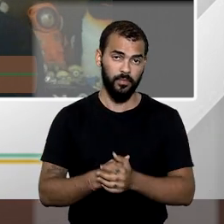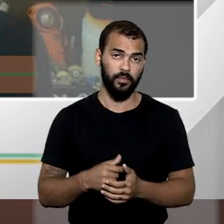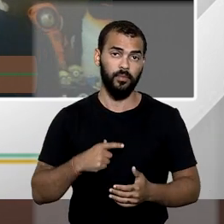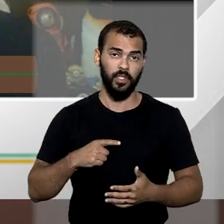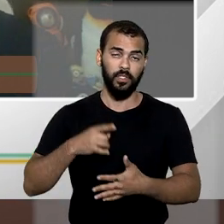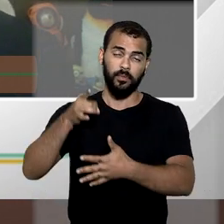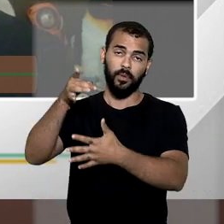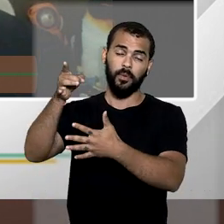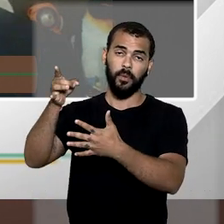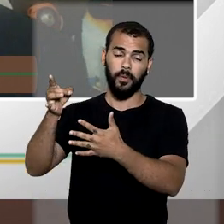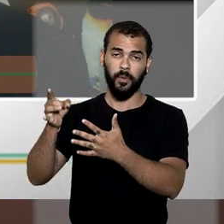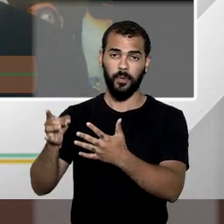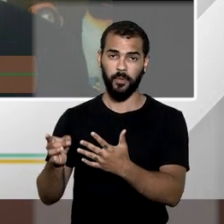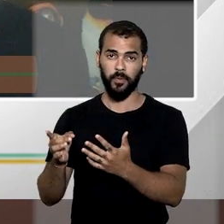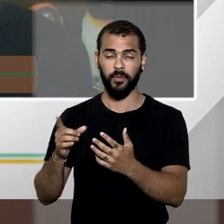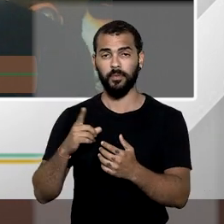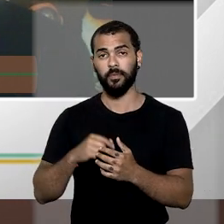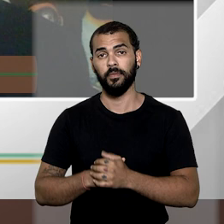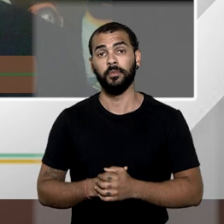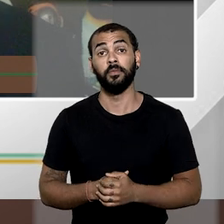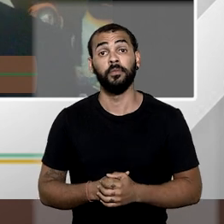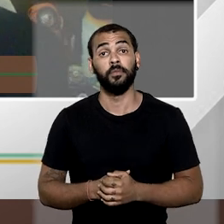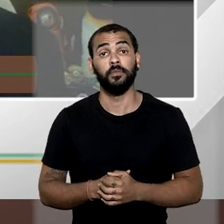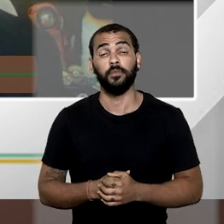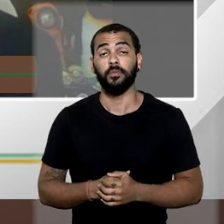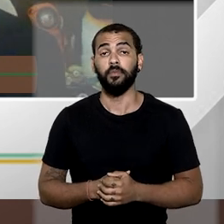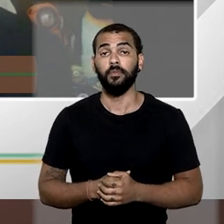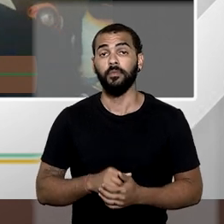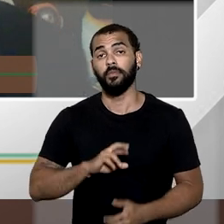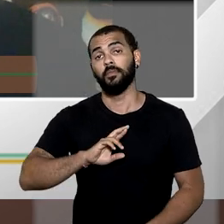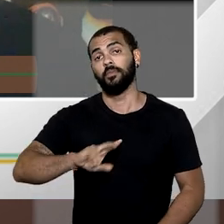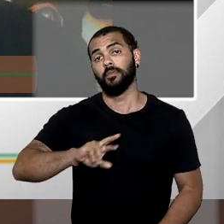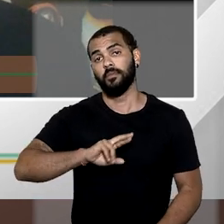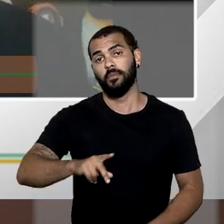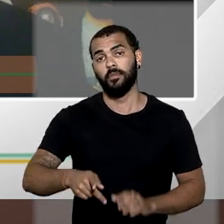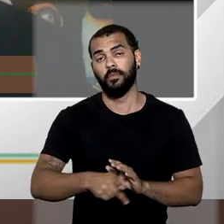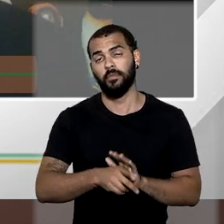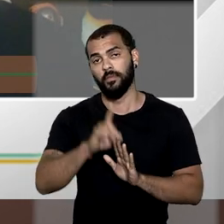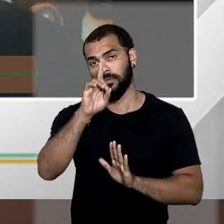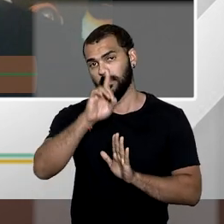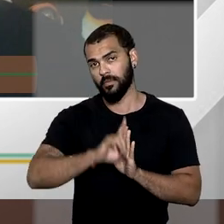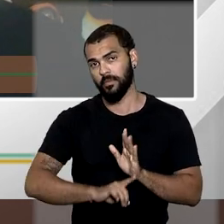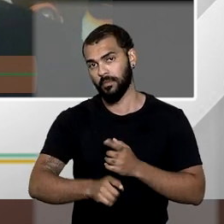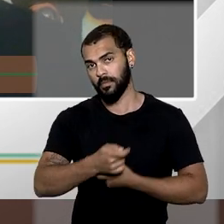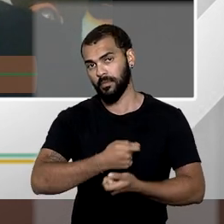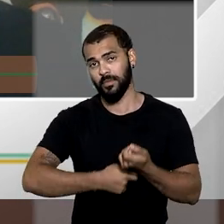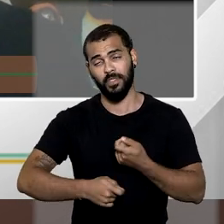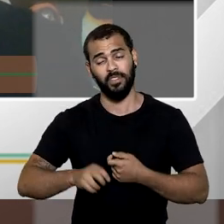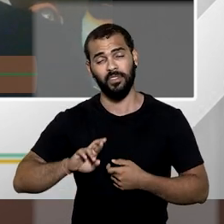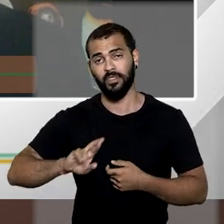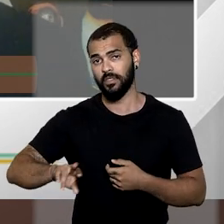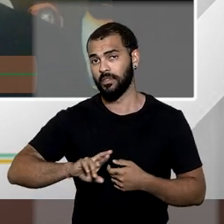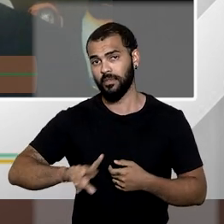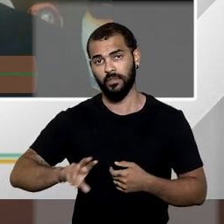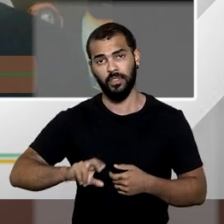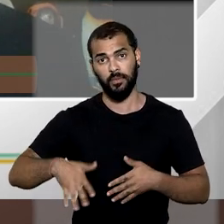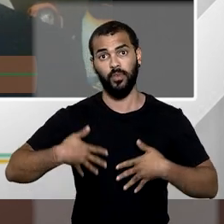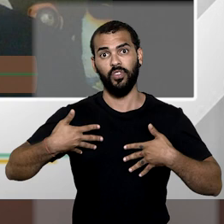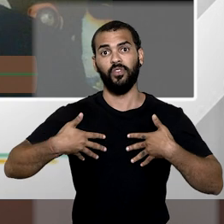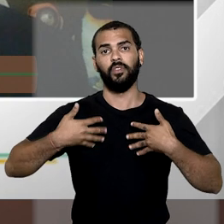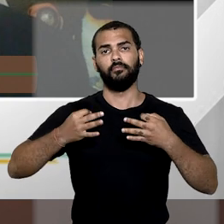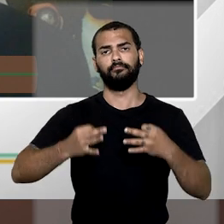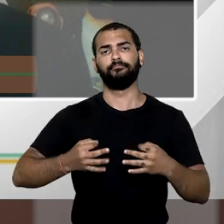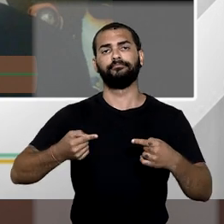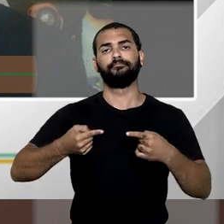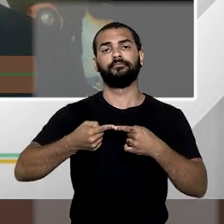propriedades que devam sendo atingidas. Isso não é, no direito administrativo moderno, motivação suficiente. A